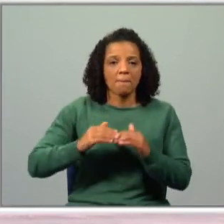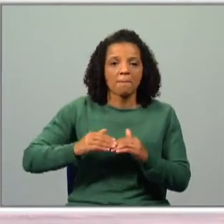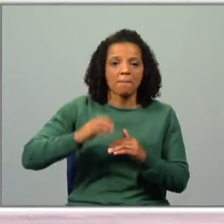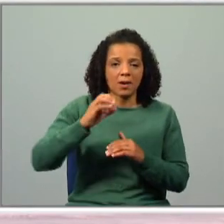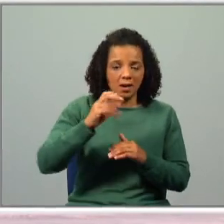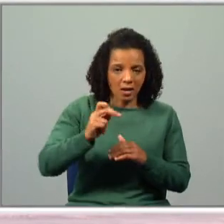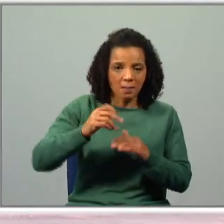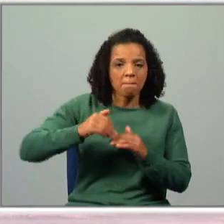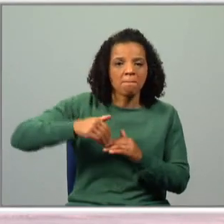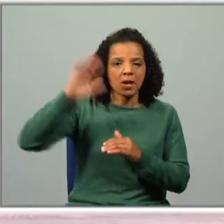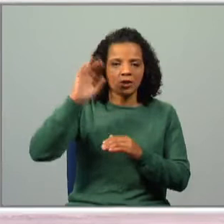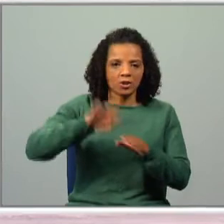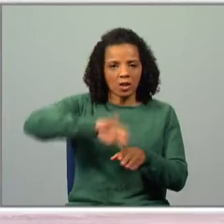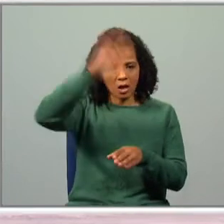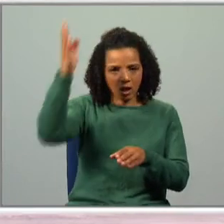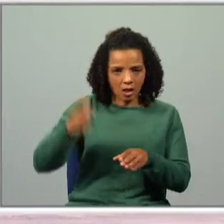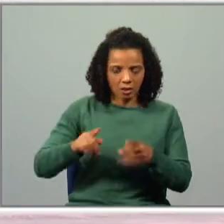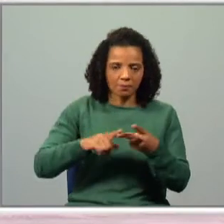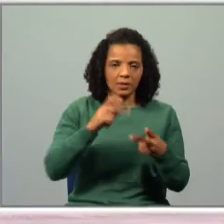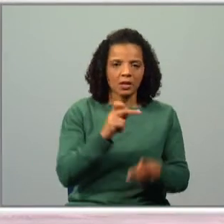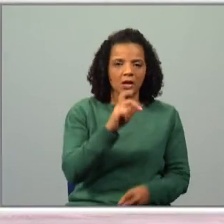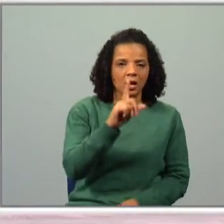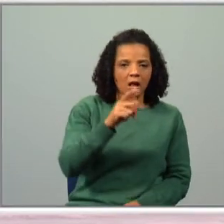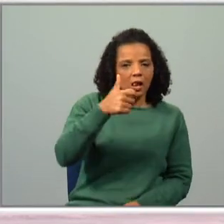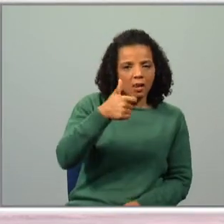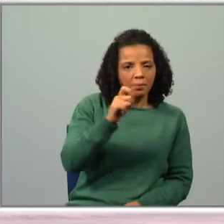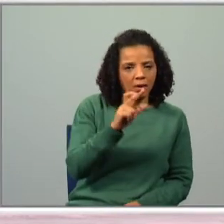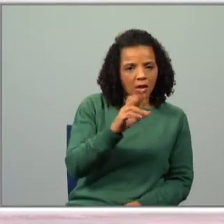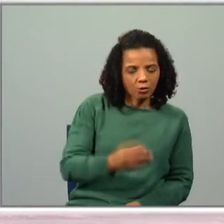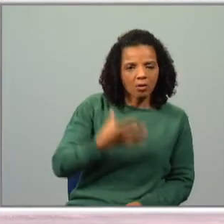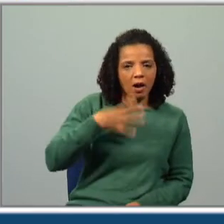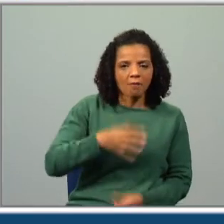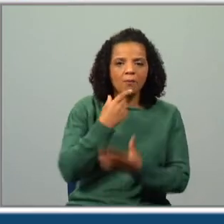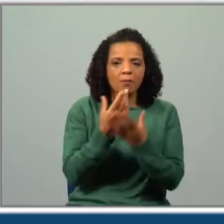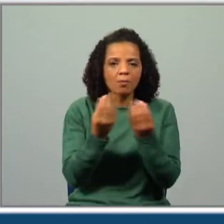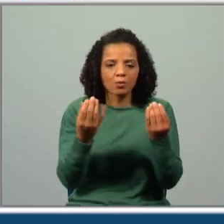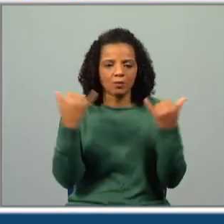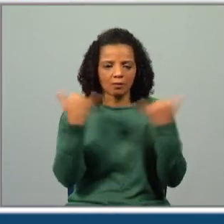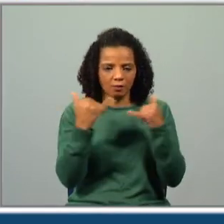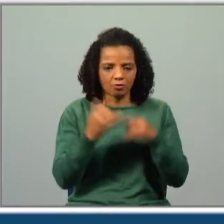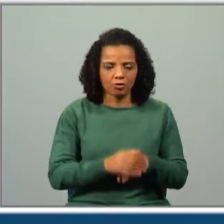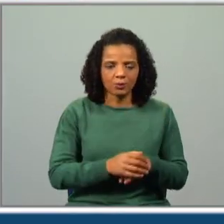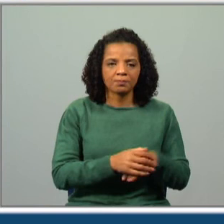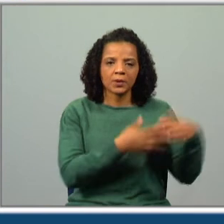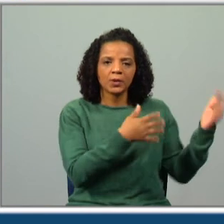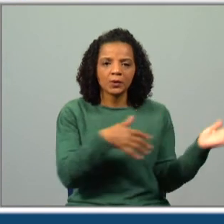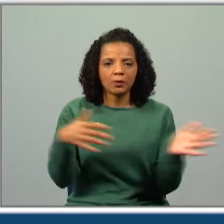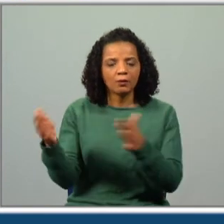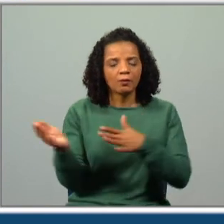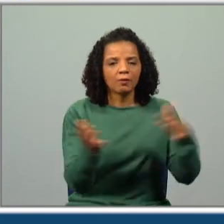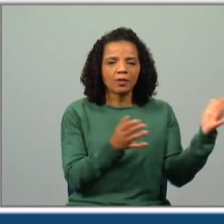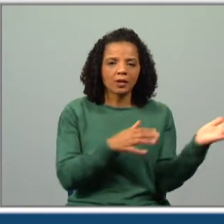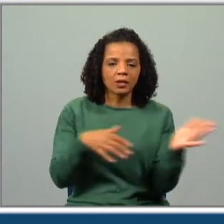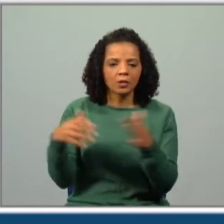alta. Alberto queria ser muito feliz. O vento da montanha era